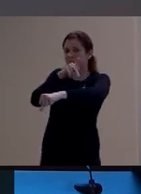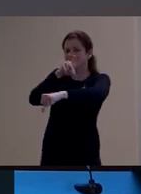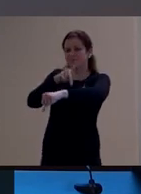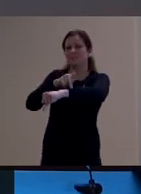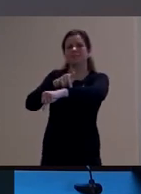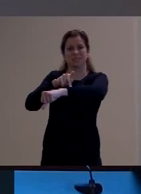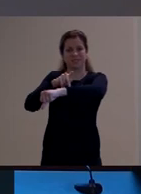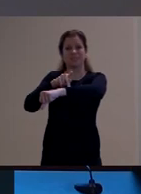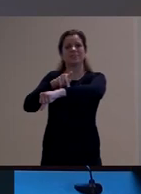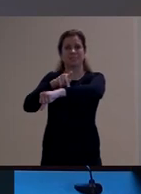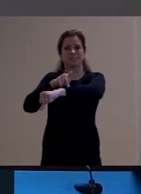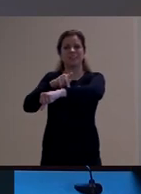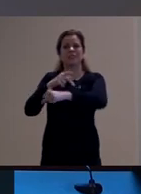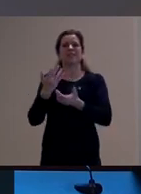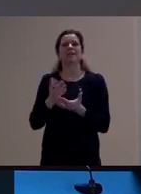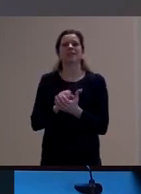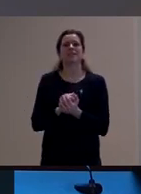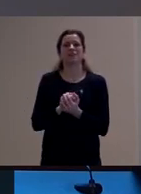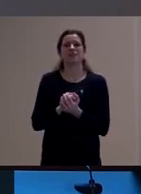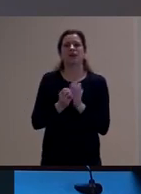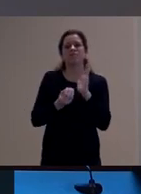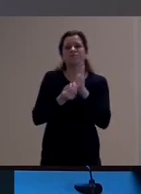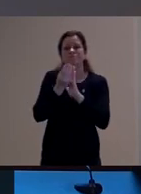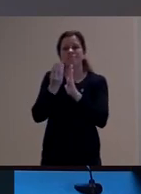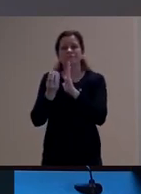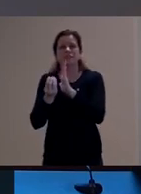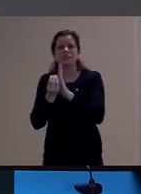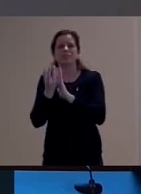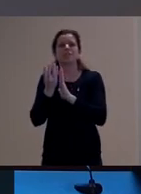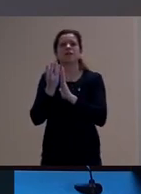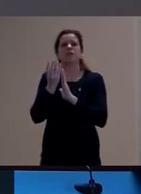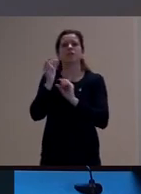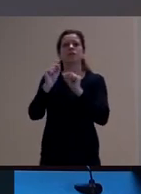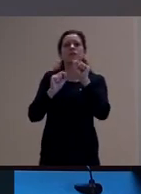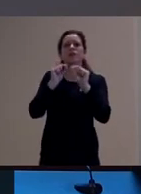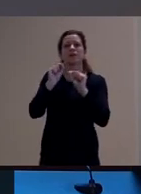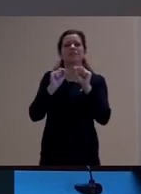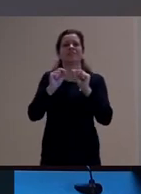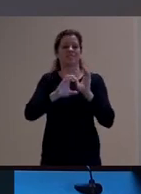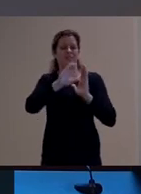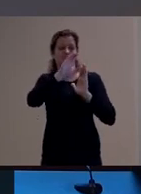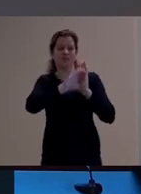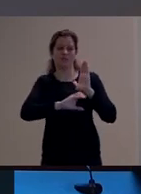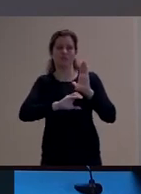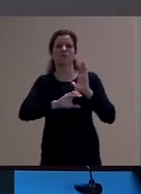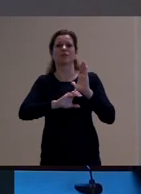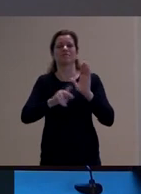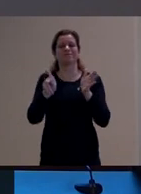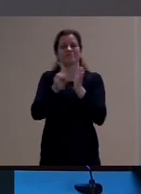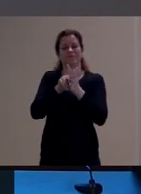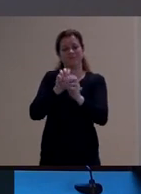pistas para a construção ou para a efetivação desse currículo para a educação infantil.